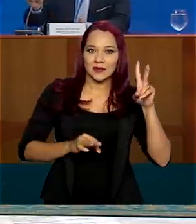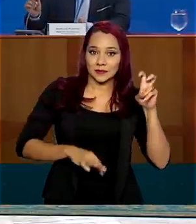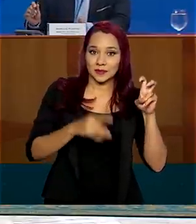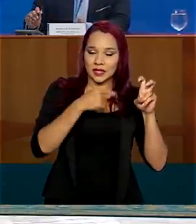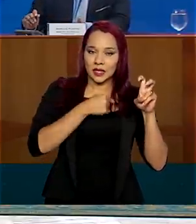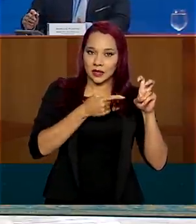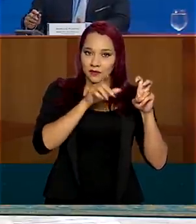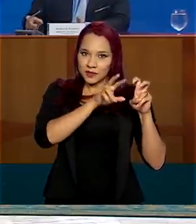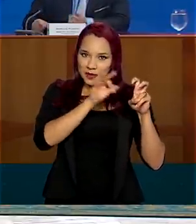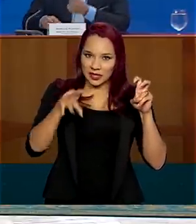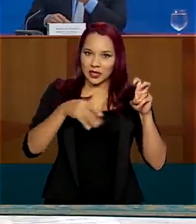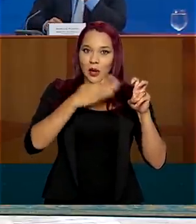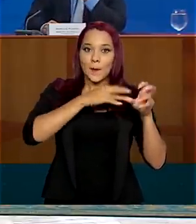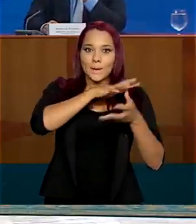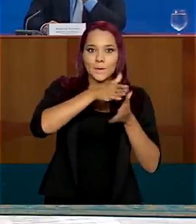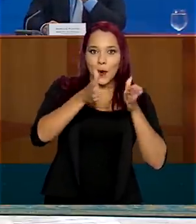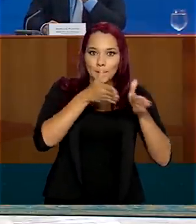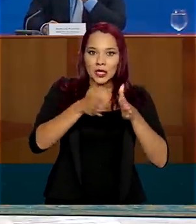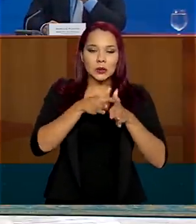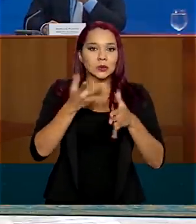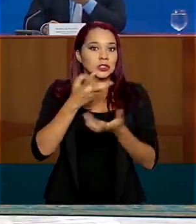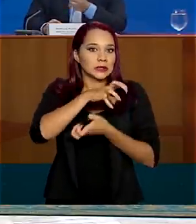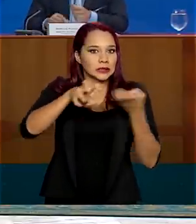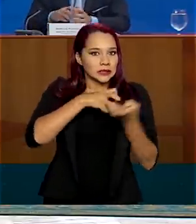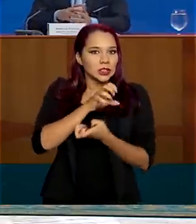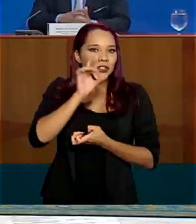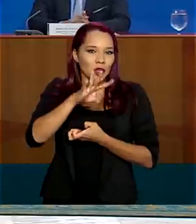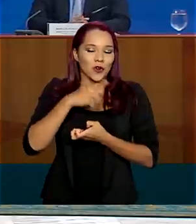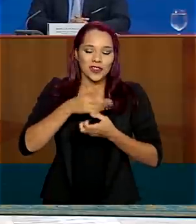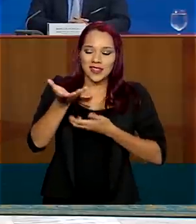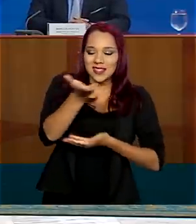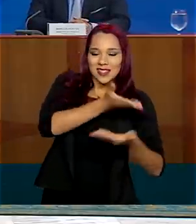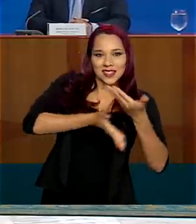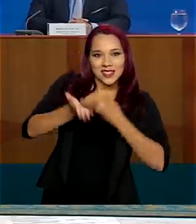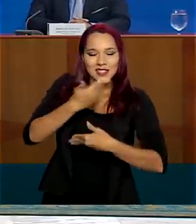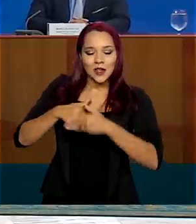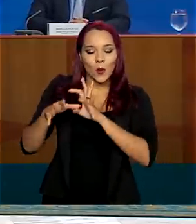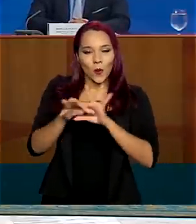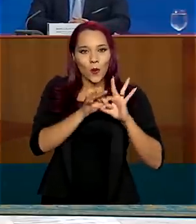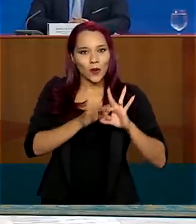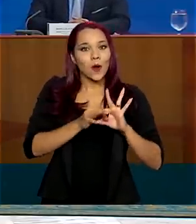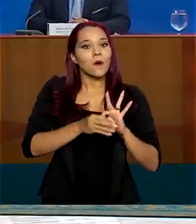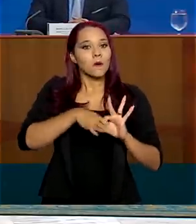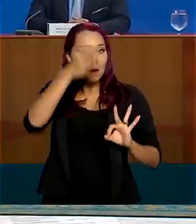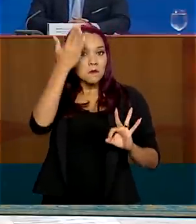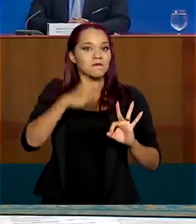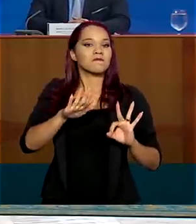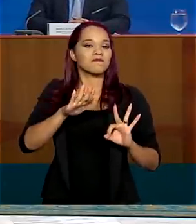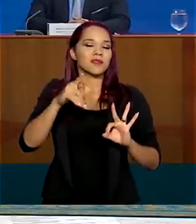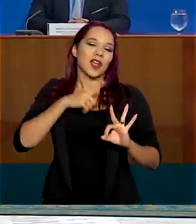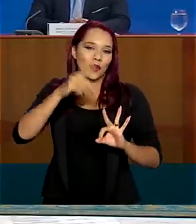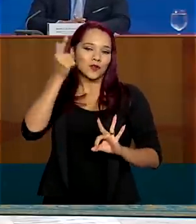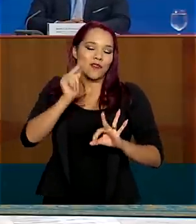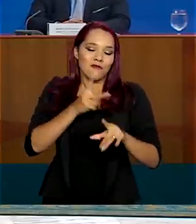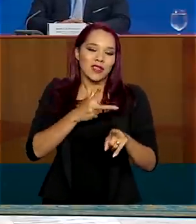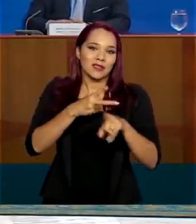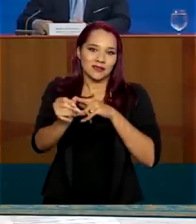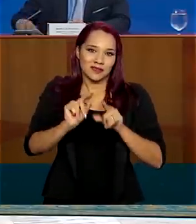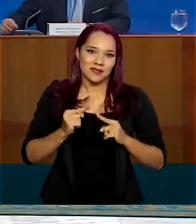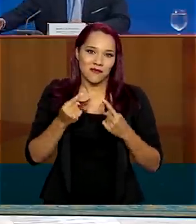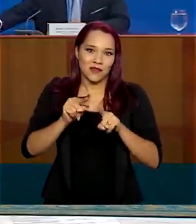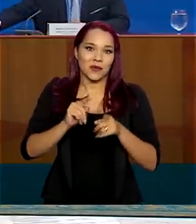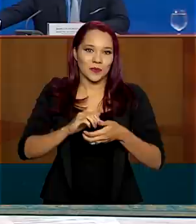momentos de crise, somente quando há sinergia, união e comprometimento é que se superam desafios.